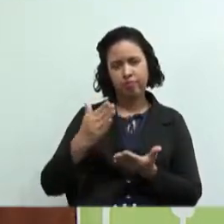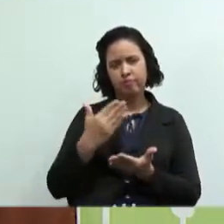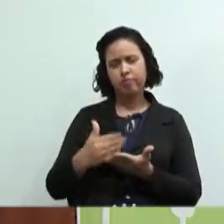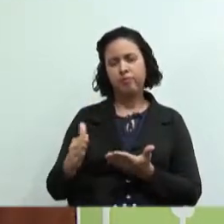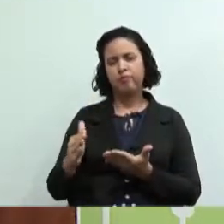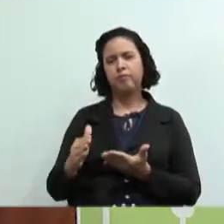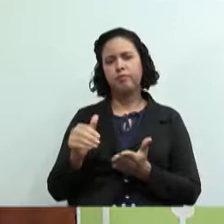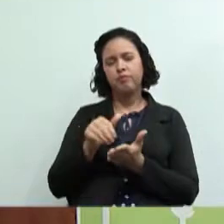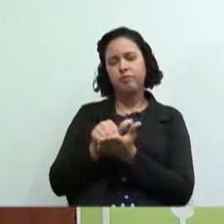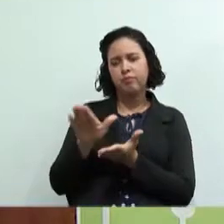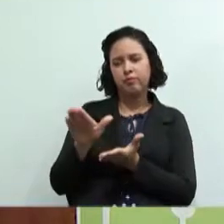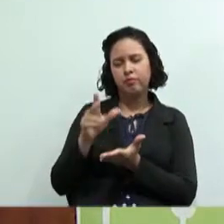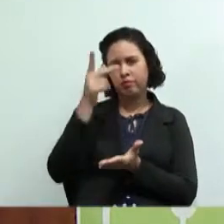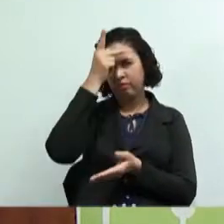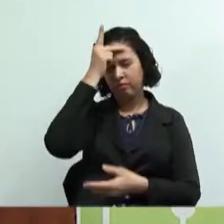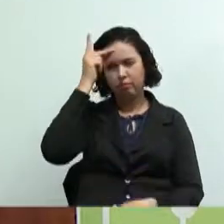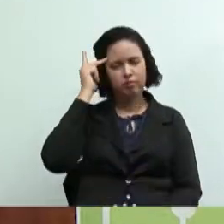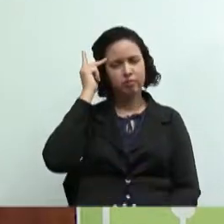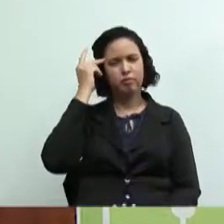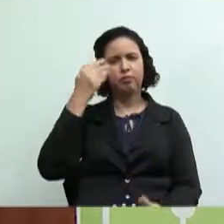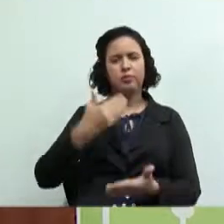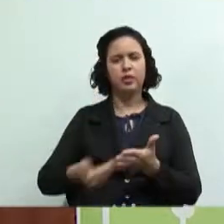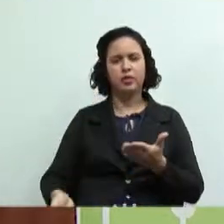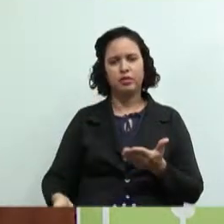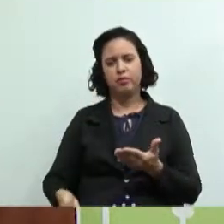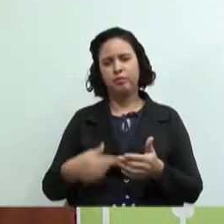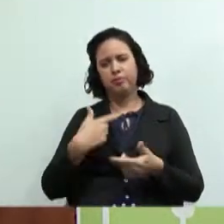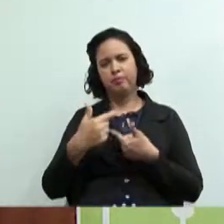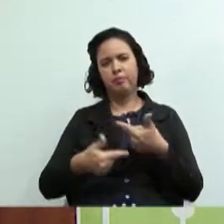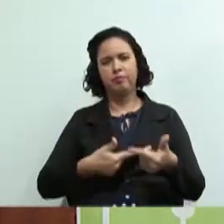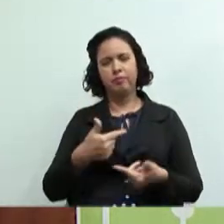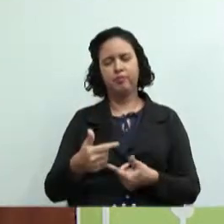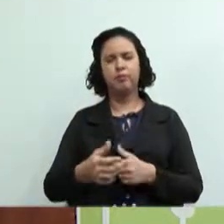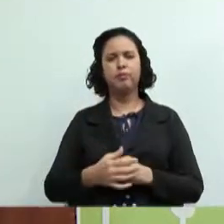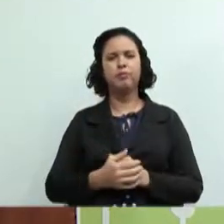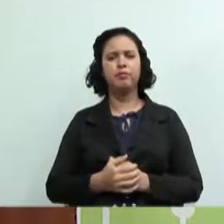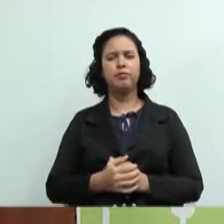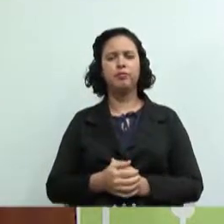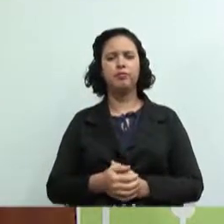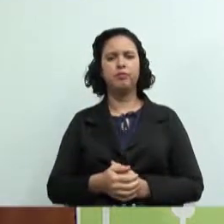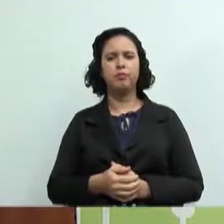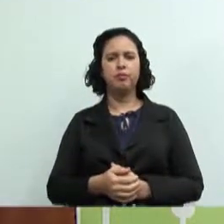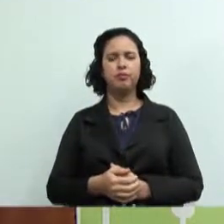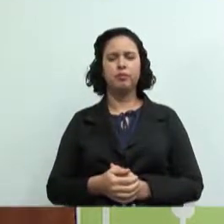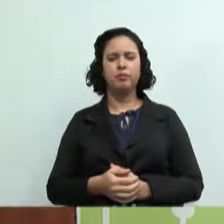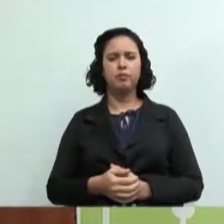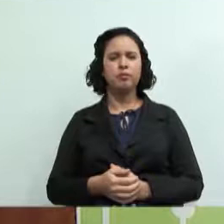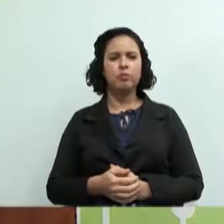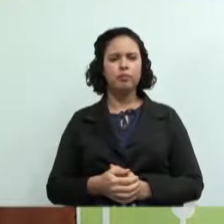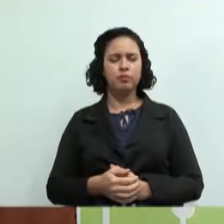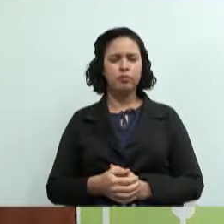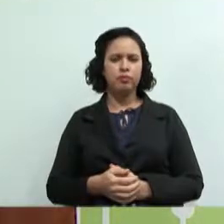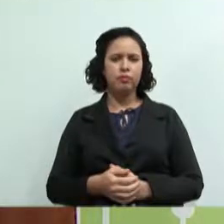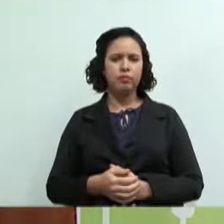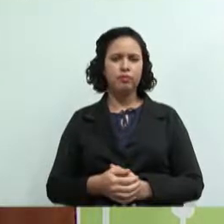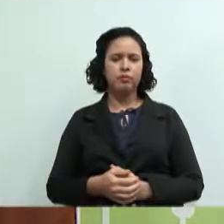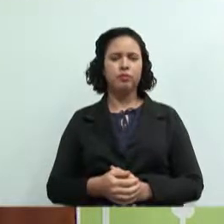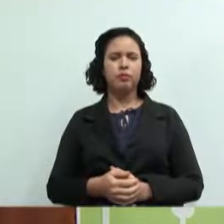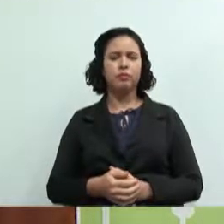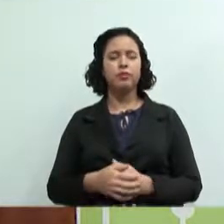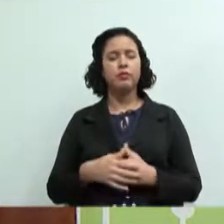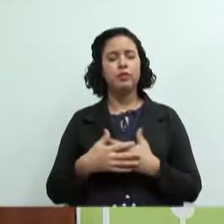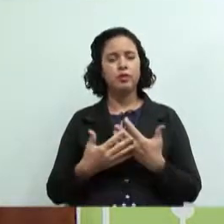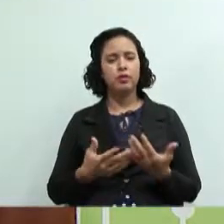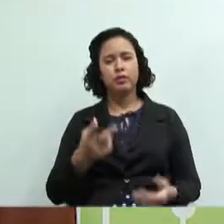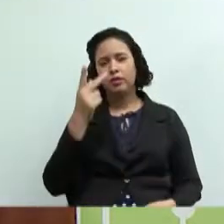milhares de trabalhadores foram para a rua e que opção eles encontraram gente